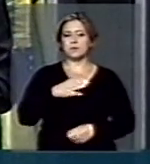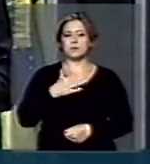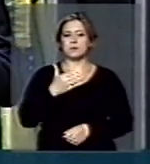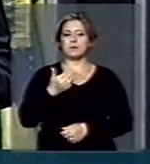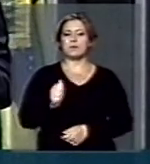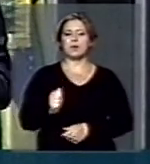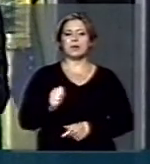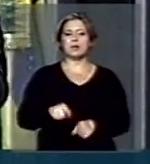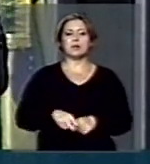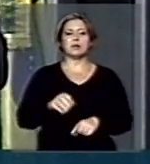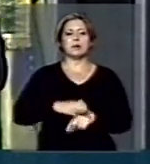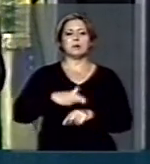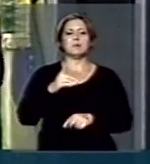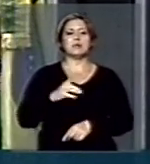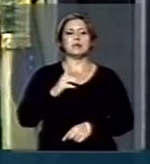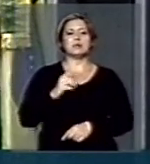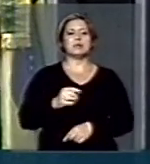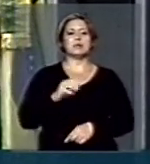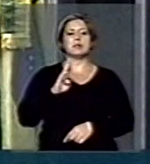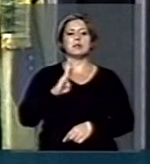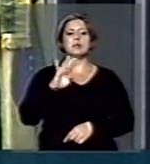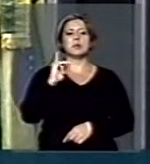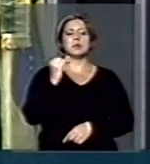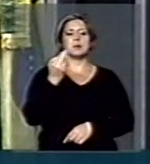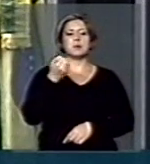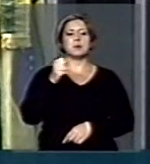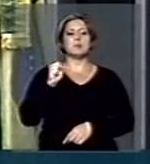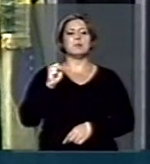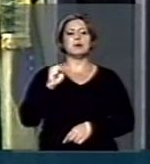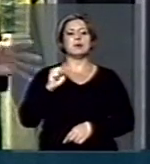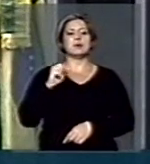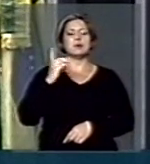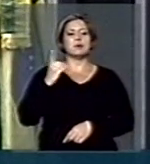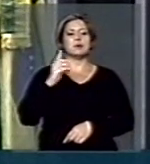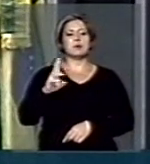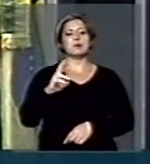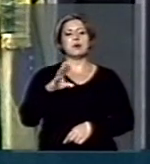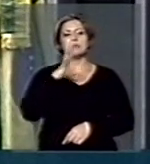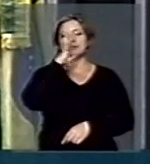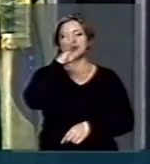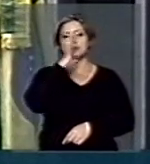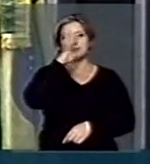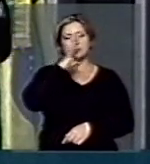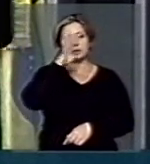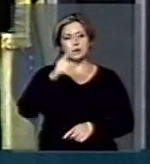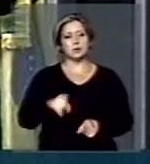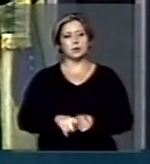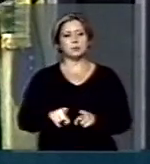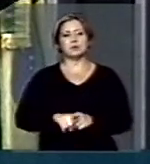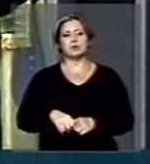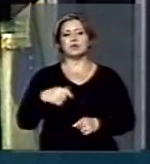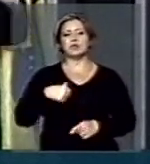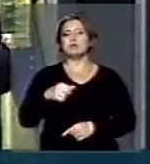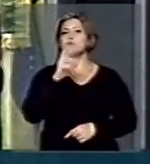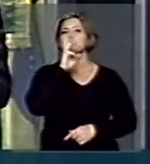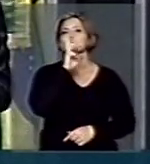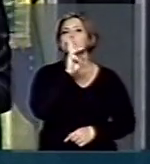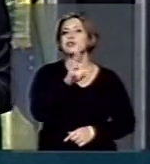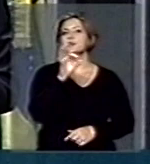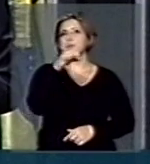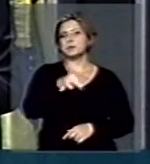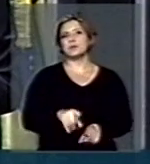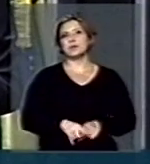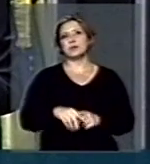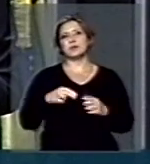empresa, de mais de um bilhão de dólares. Uma aberração. Ainda não há resposta por